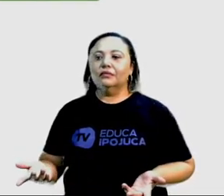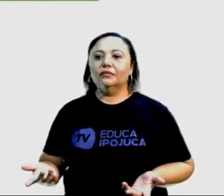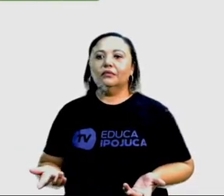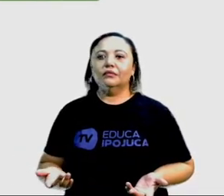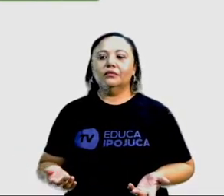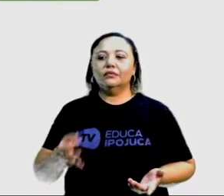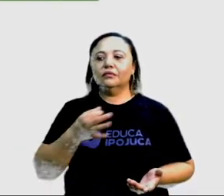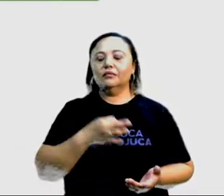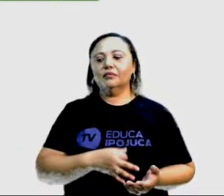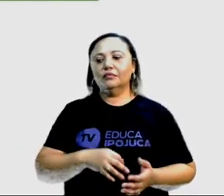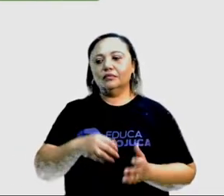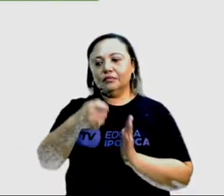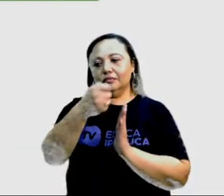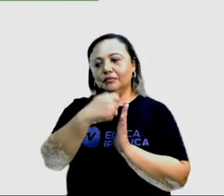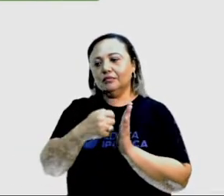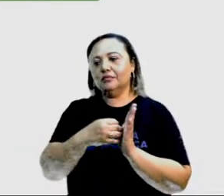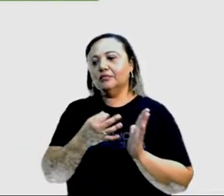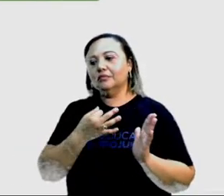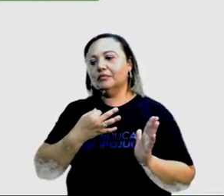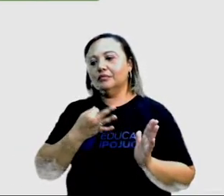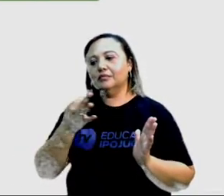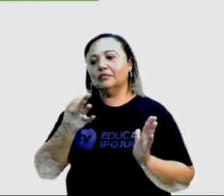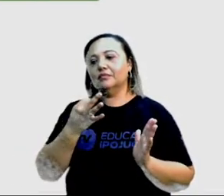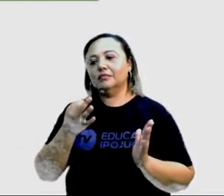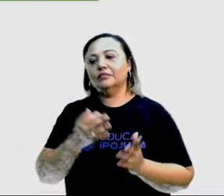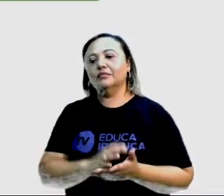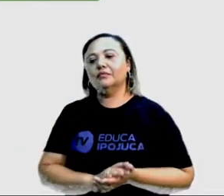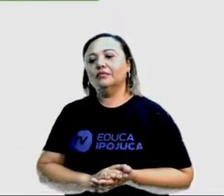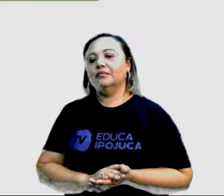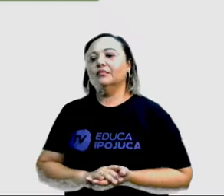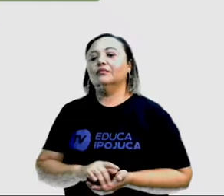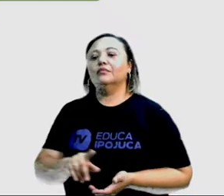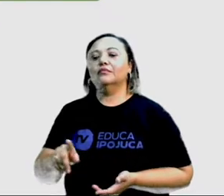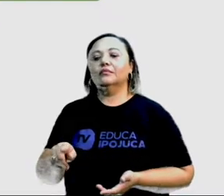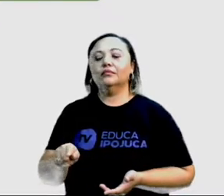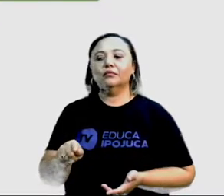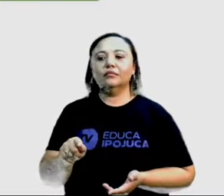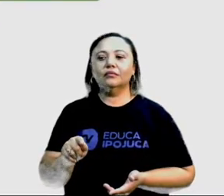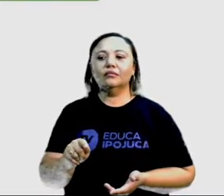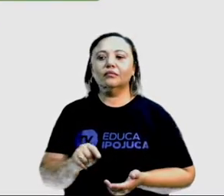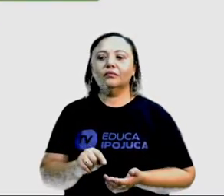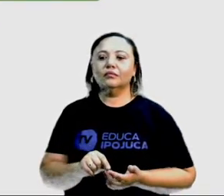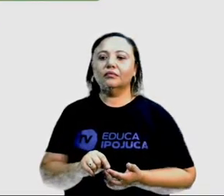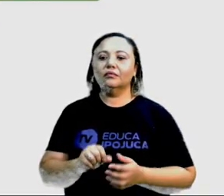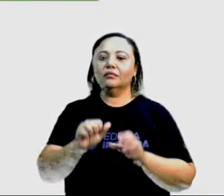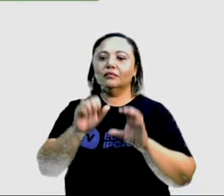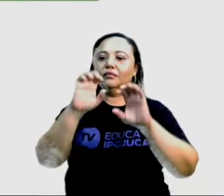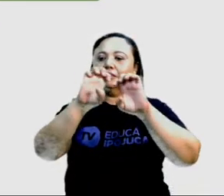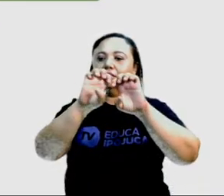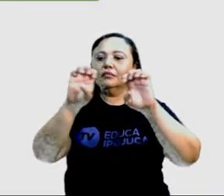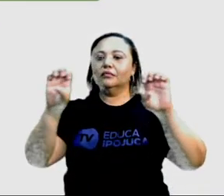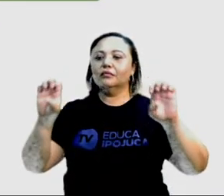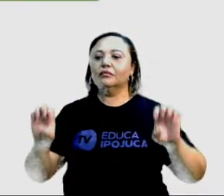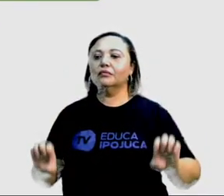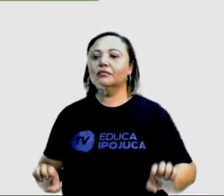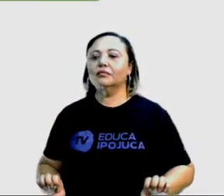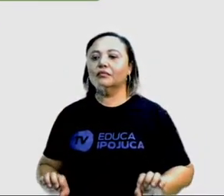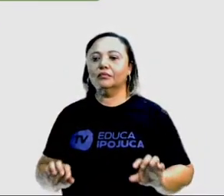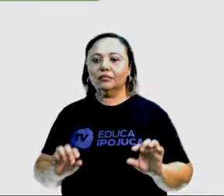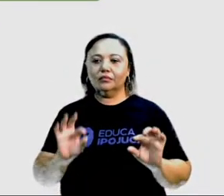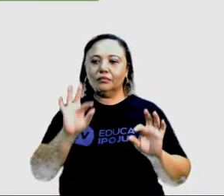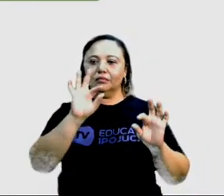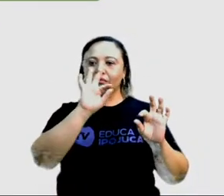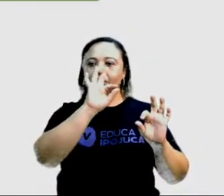Então, o artigo de opinião, ele tem na estrutura, como a gente falou lá anteriormente nas características, observem a